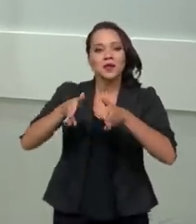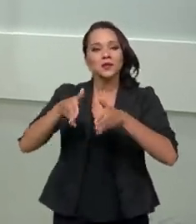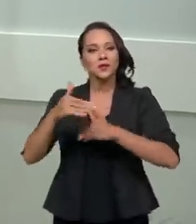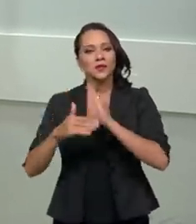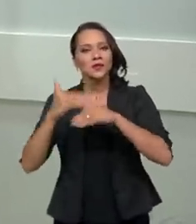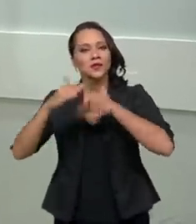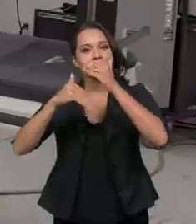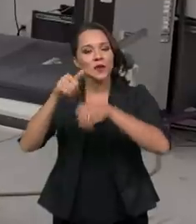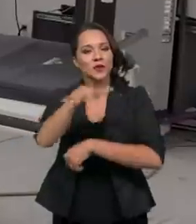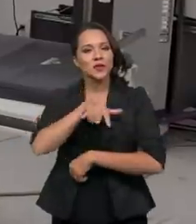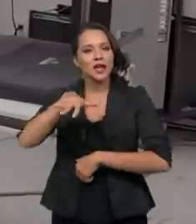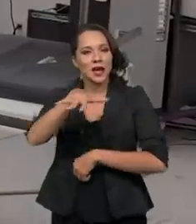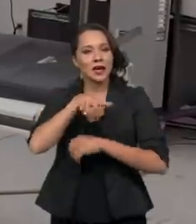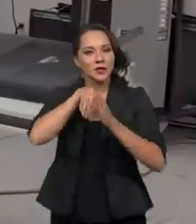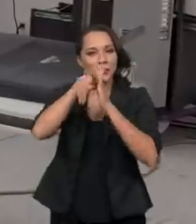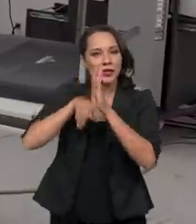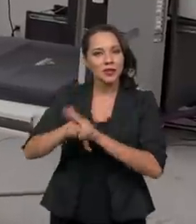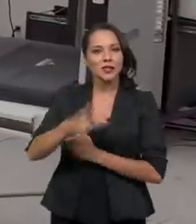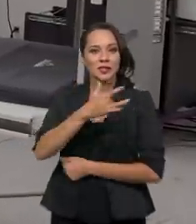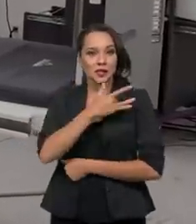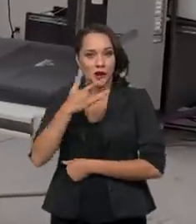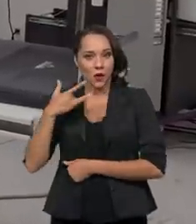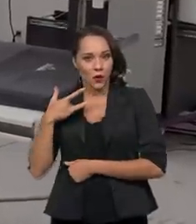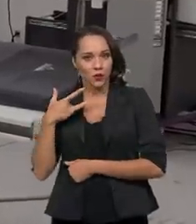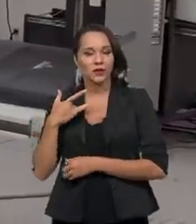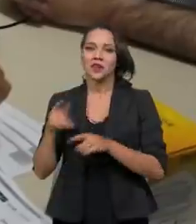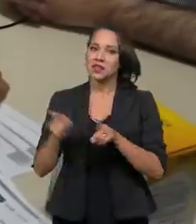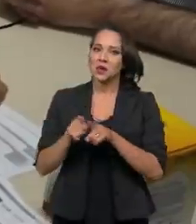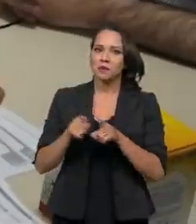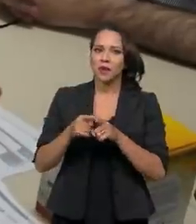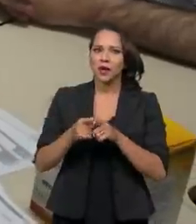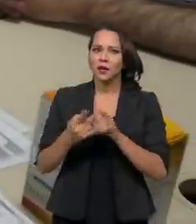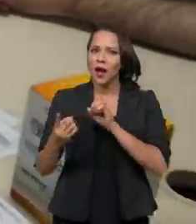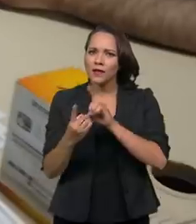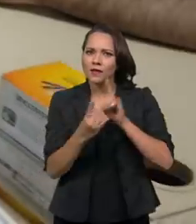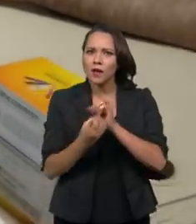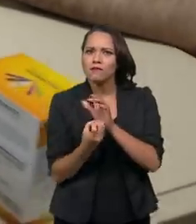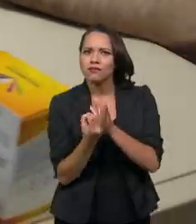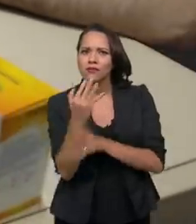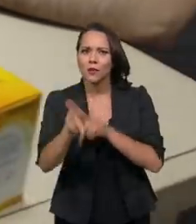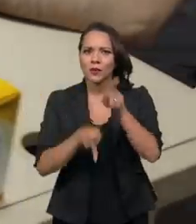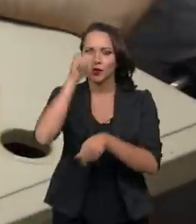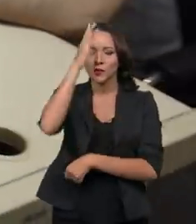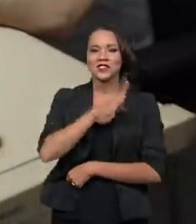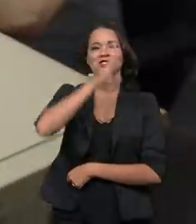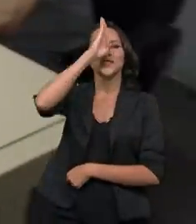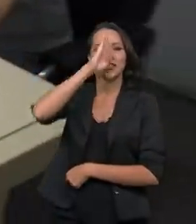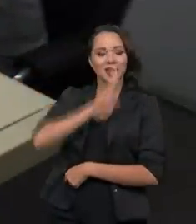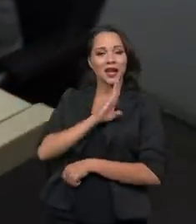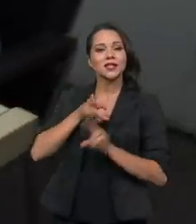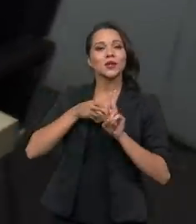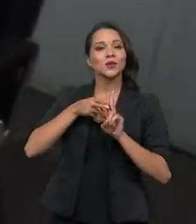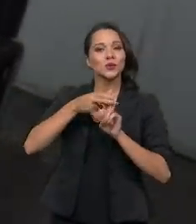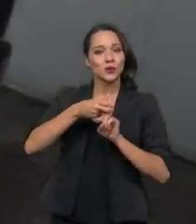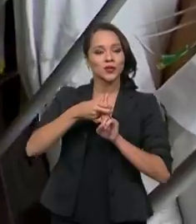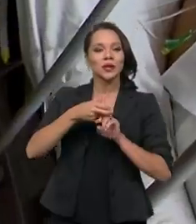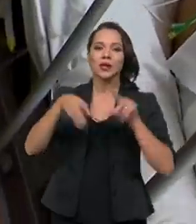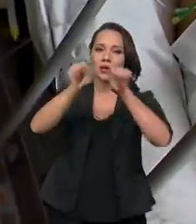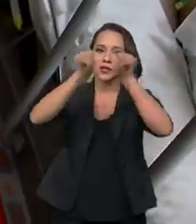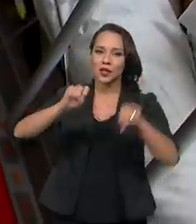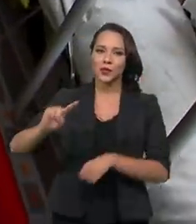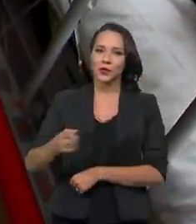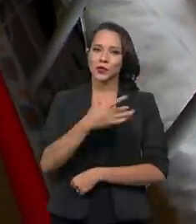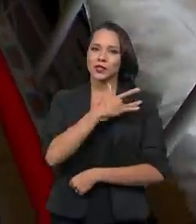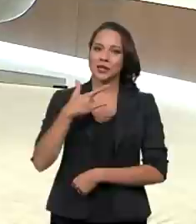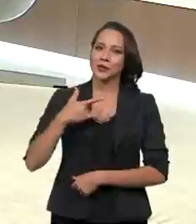desenvolvimento de pesquisas na área da saúde e atenderem milhões de brasileiros de graça via SUS, o Sistema